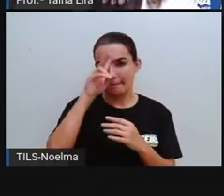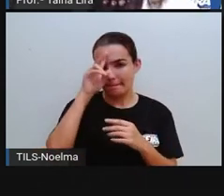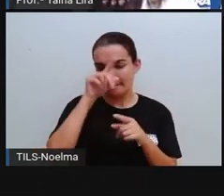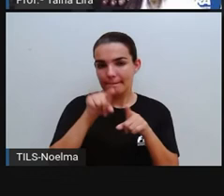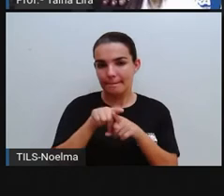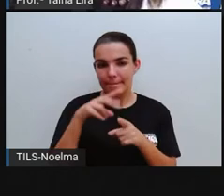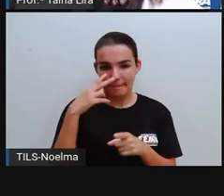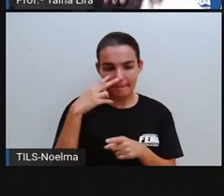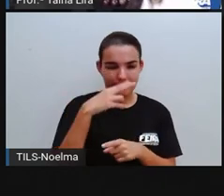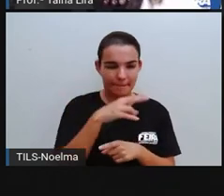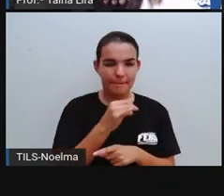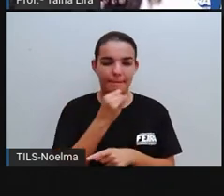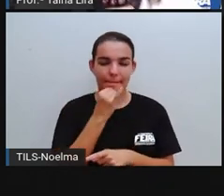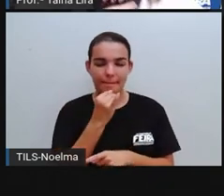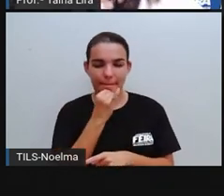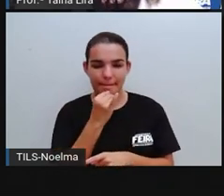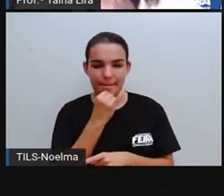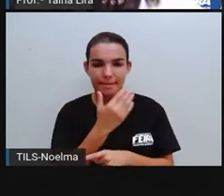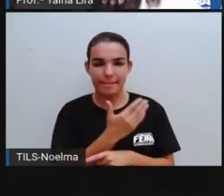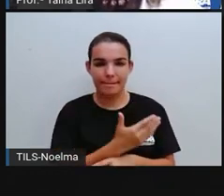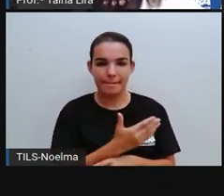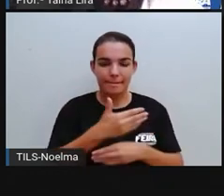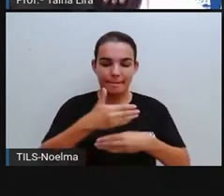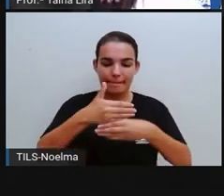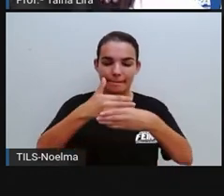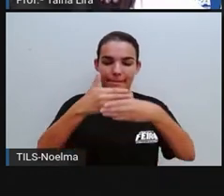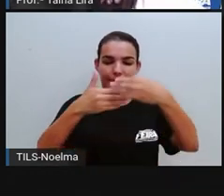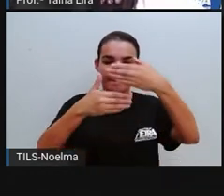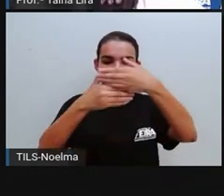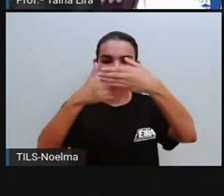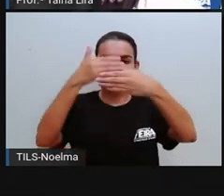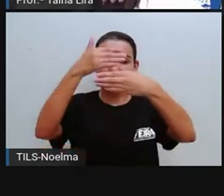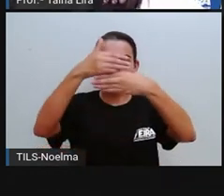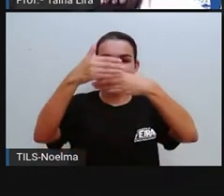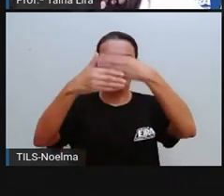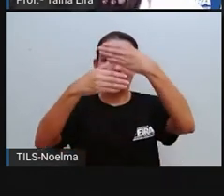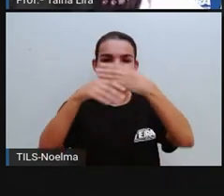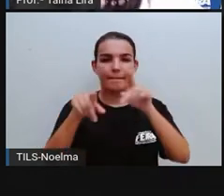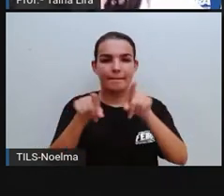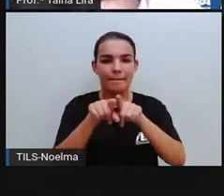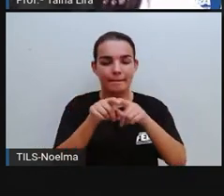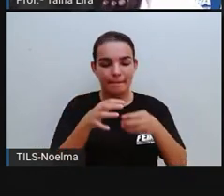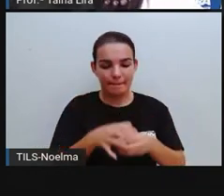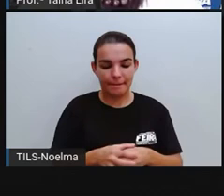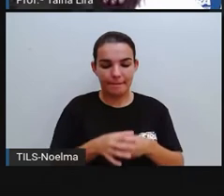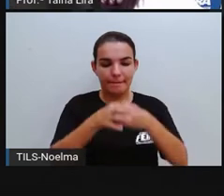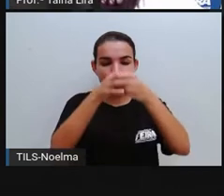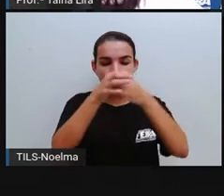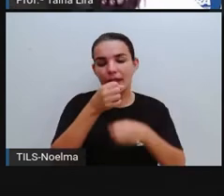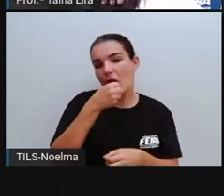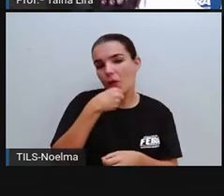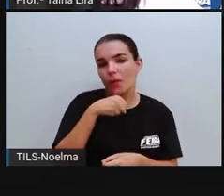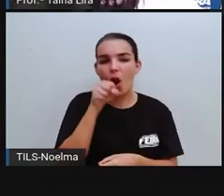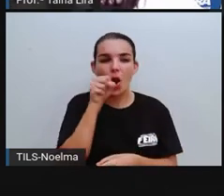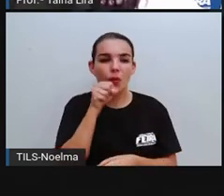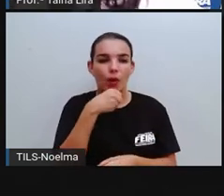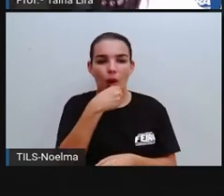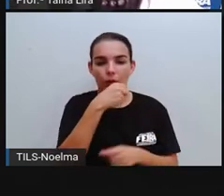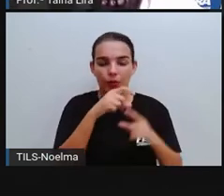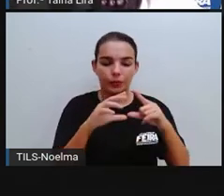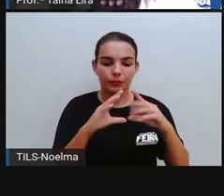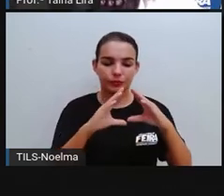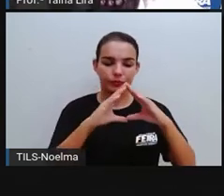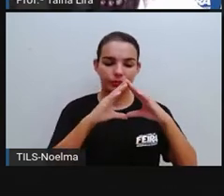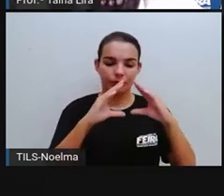Nós vimos lá no exemplo, né, daquele tijolo, nós vimos aí no exemplo do cune de sorvete, nós vimos aí no exemplo da